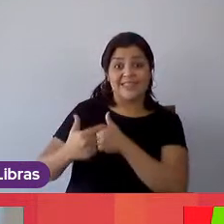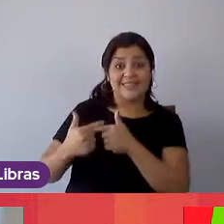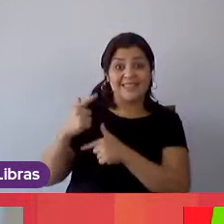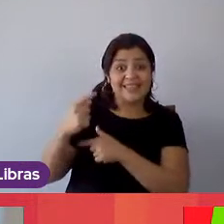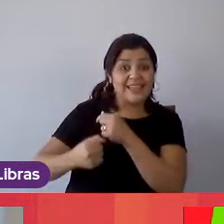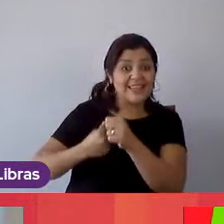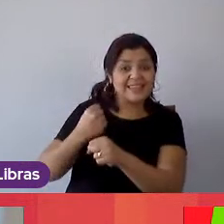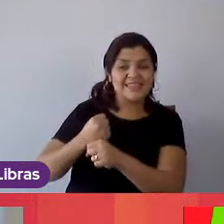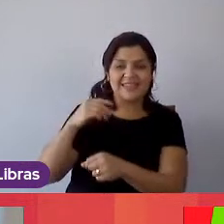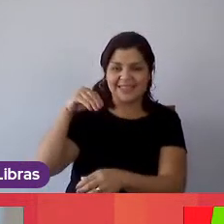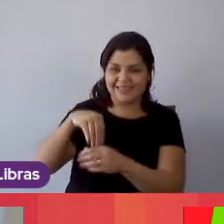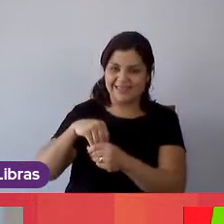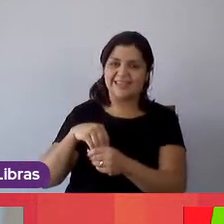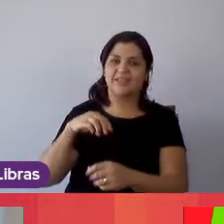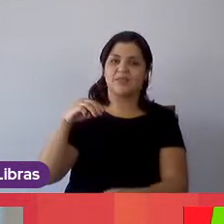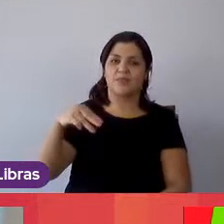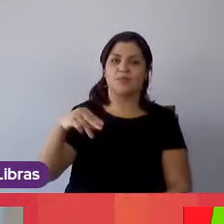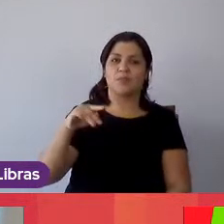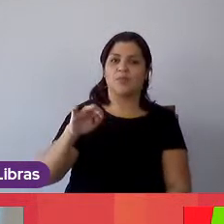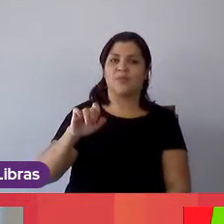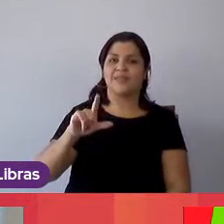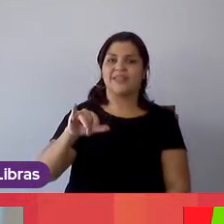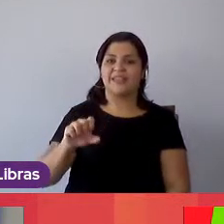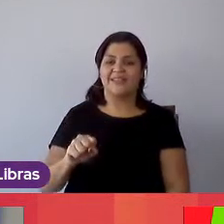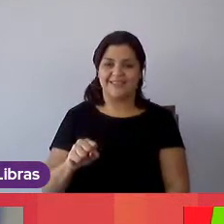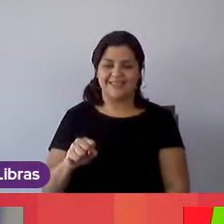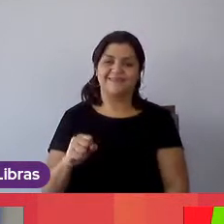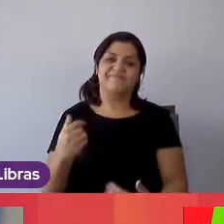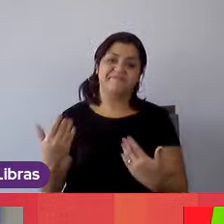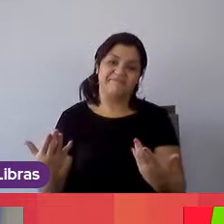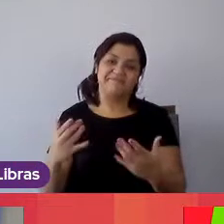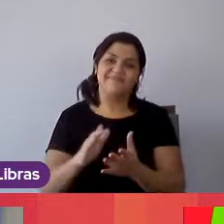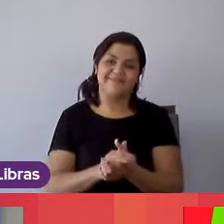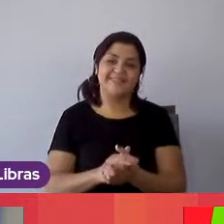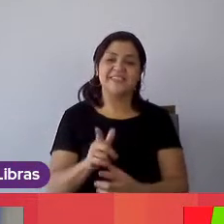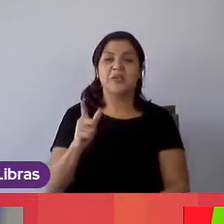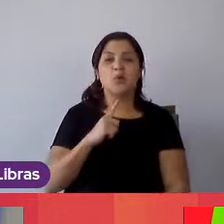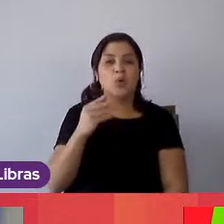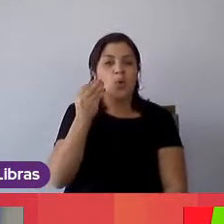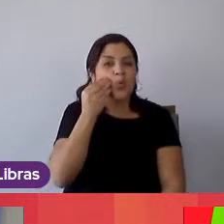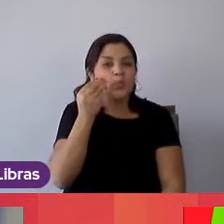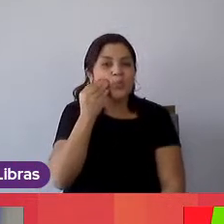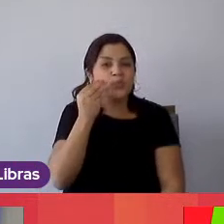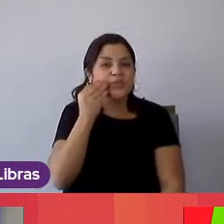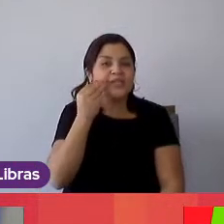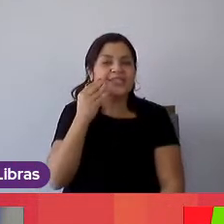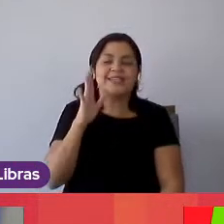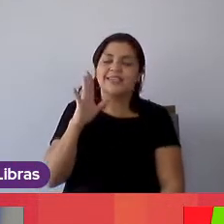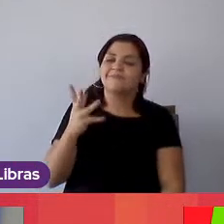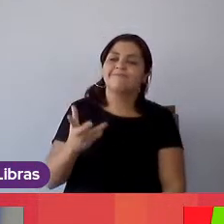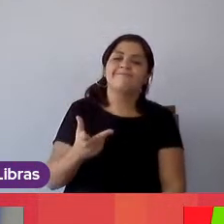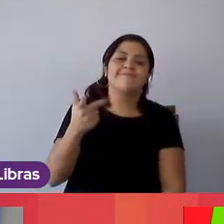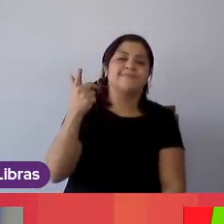dentro da mão deliz então é uma oportunidade incrível